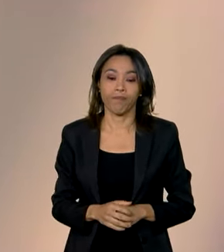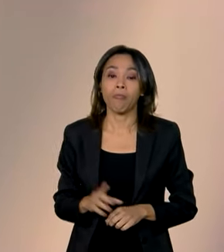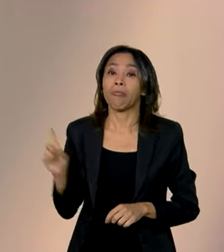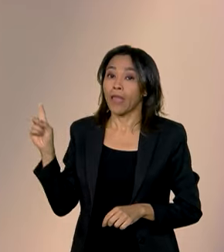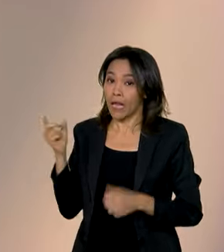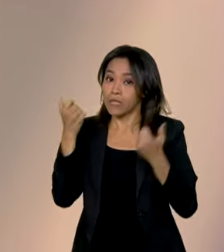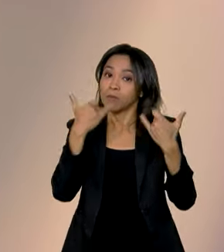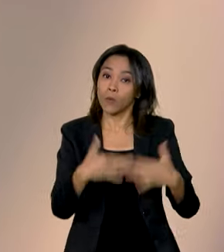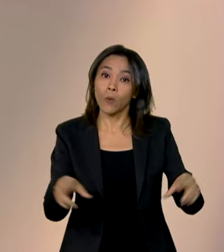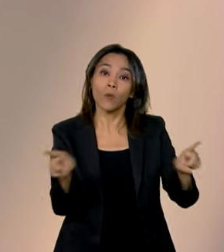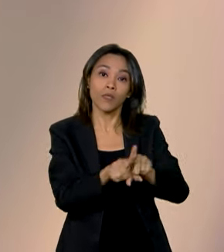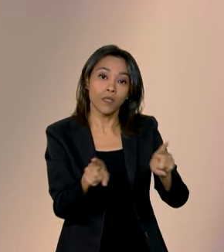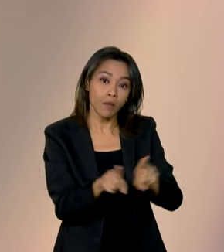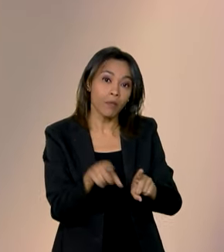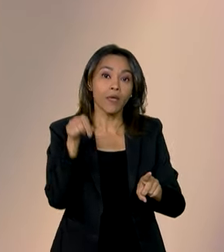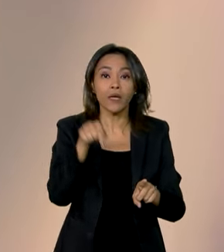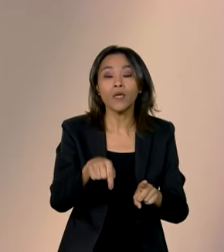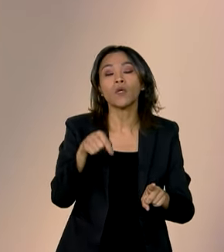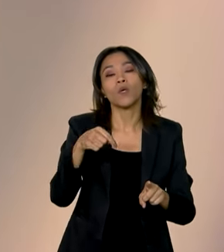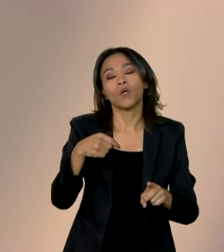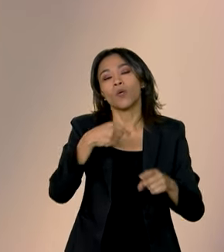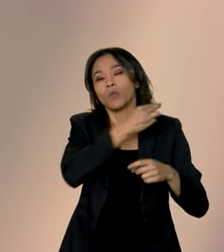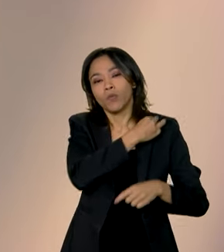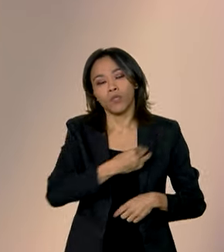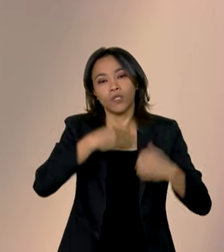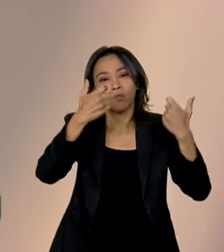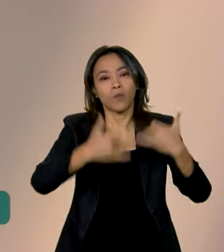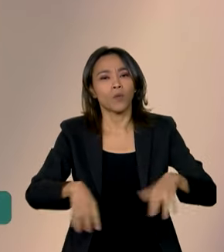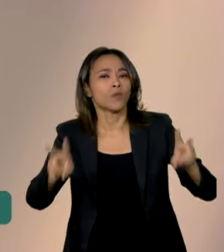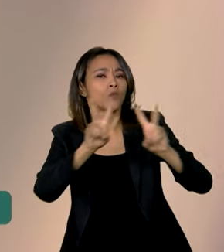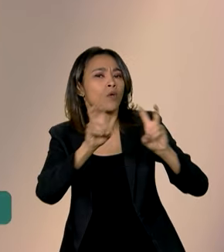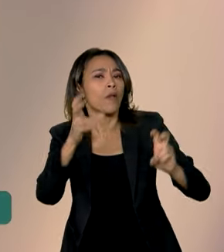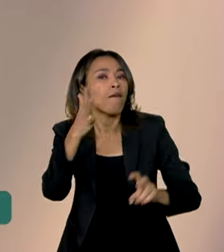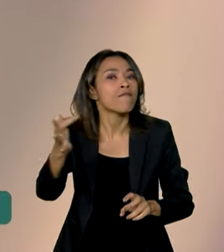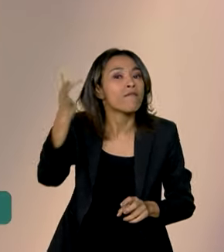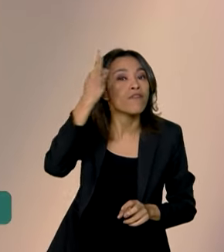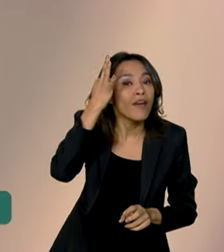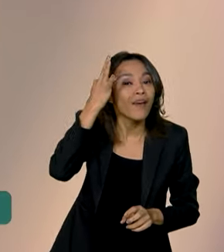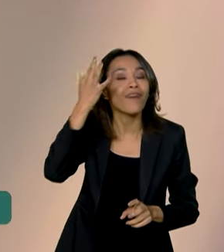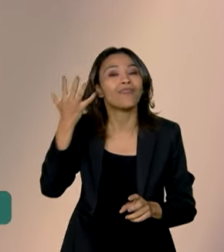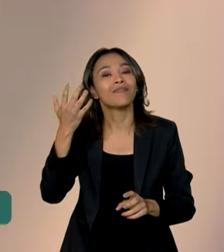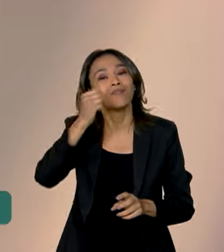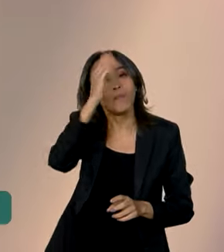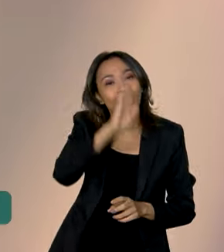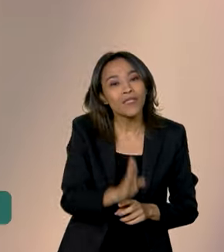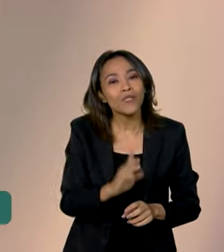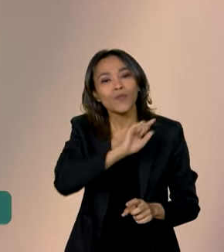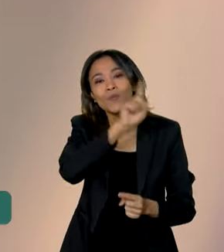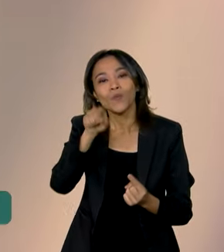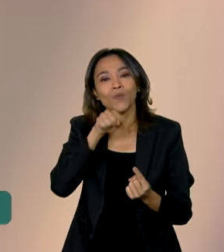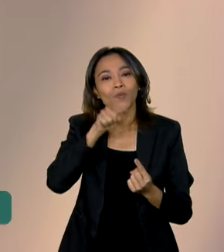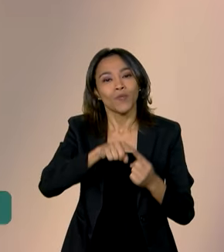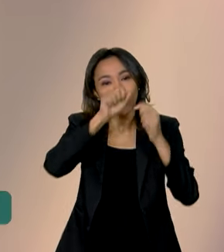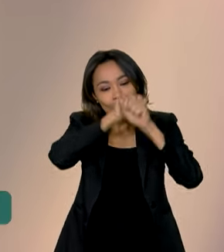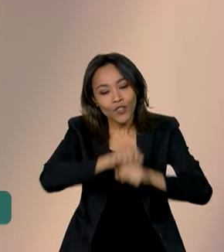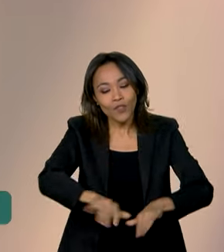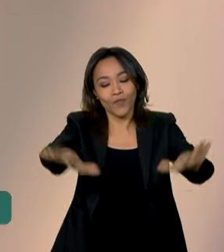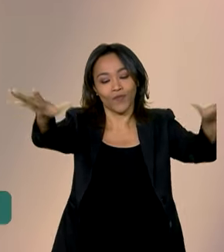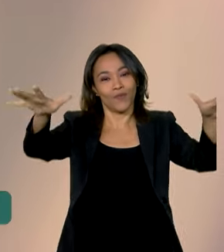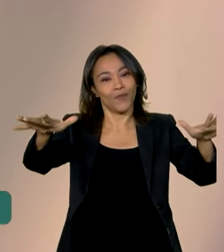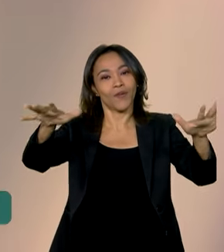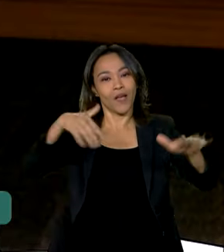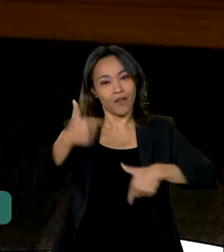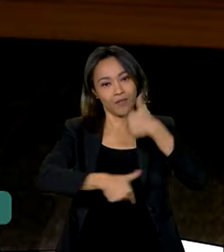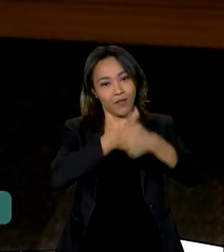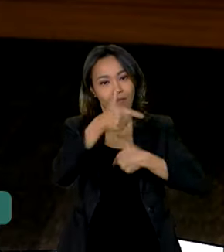comentou sobre a campanha Fé no Brasil, lançada esta semana, para dar publicidade às ações do governo federal. Vamos